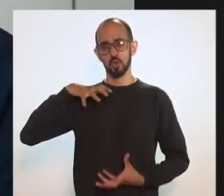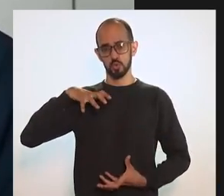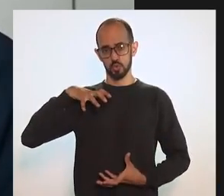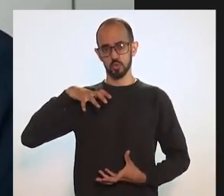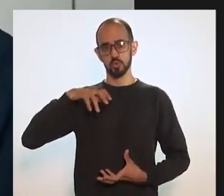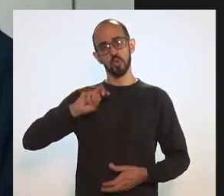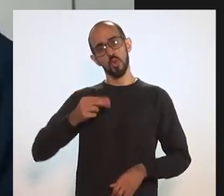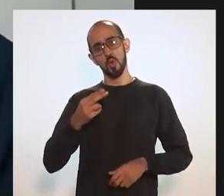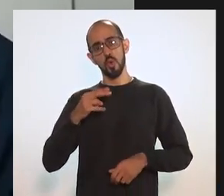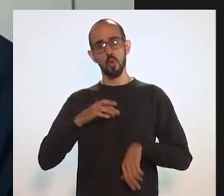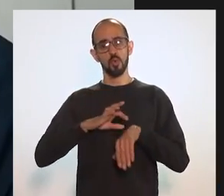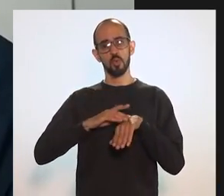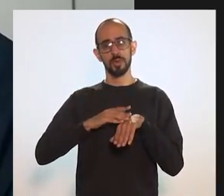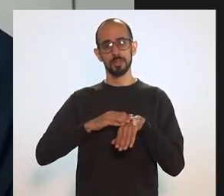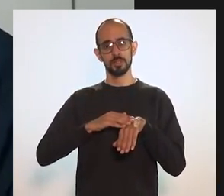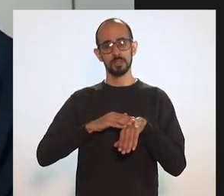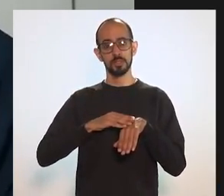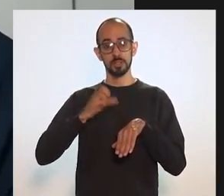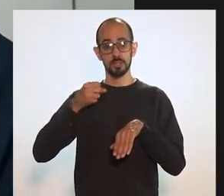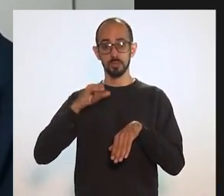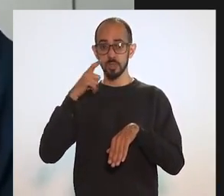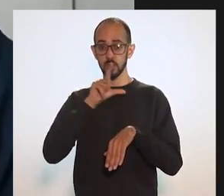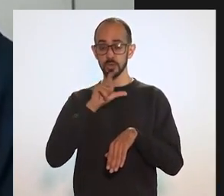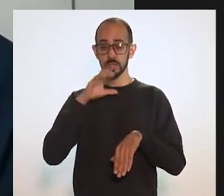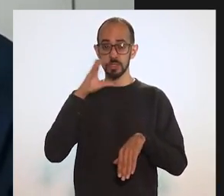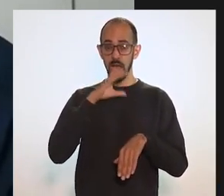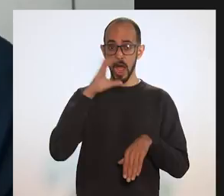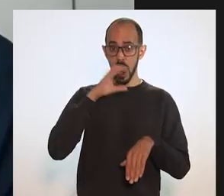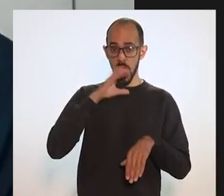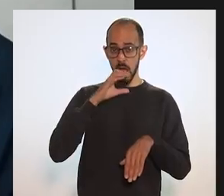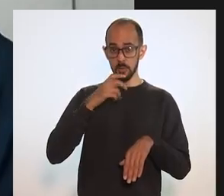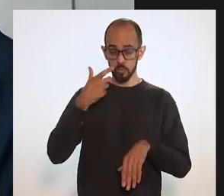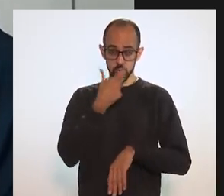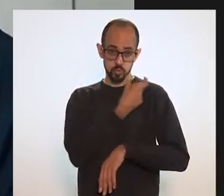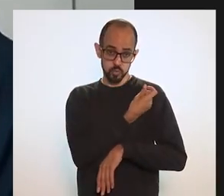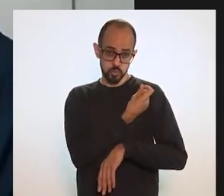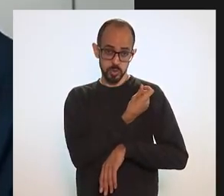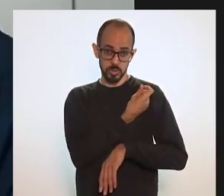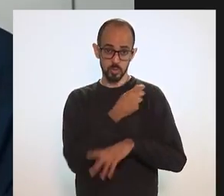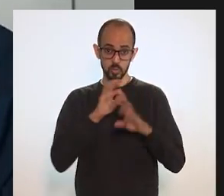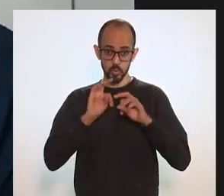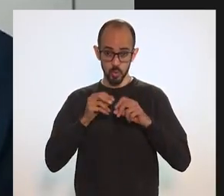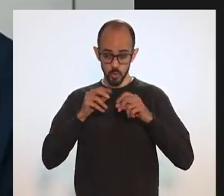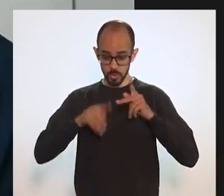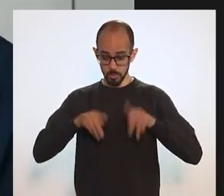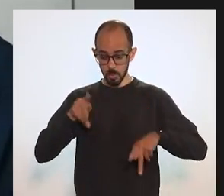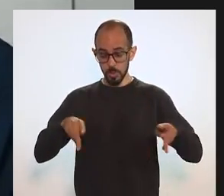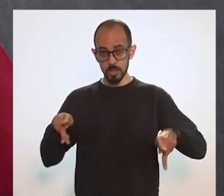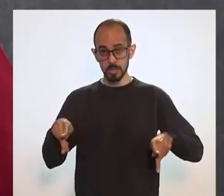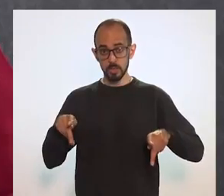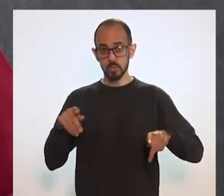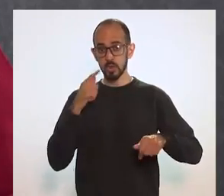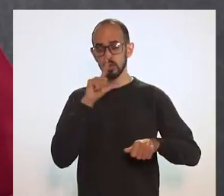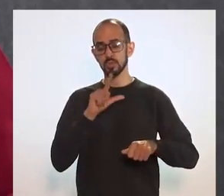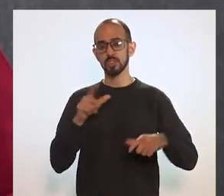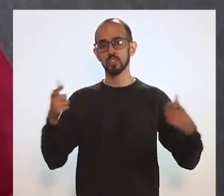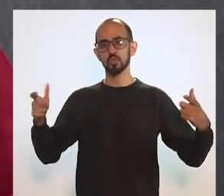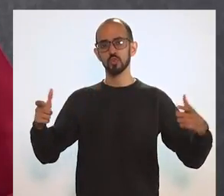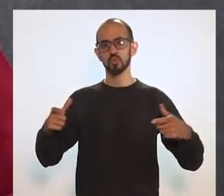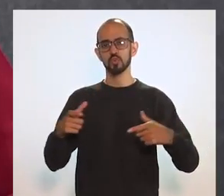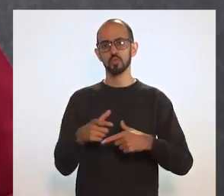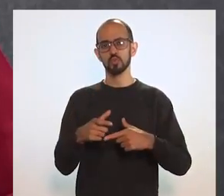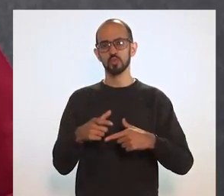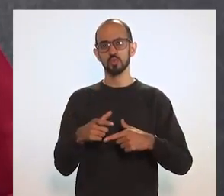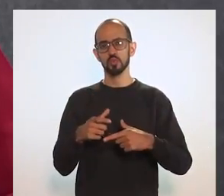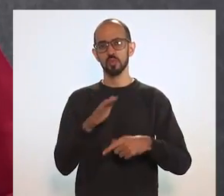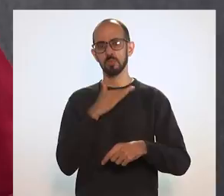idosa ou com comorbidade. Se você conseguisse acelerar e vacinar pelo menos toda essa população, você já teria uma